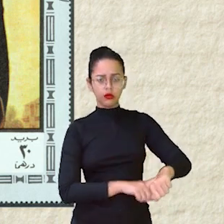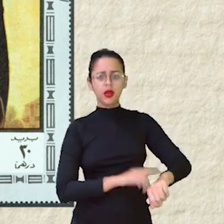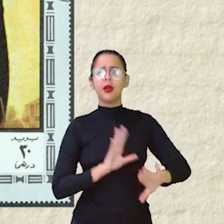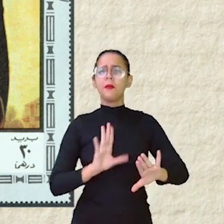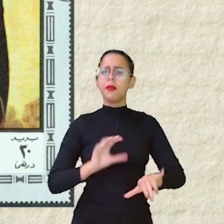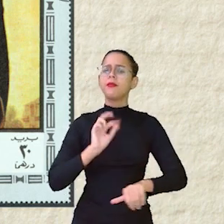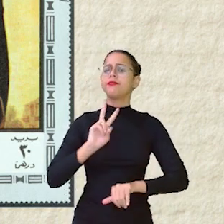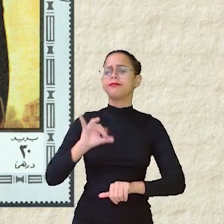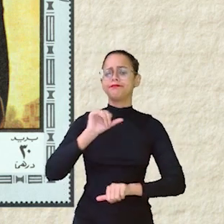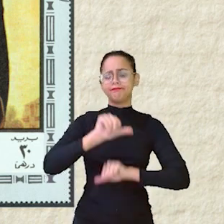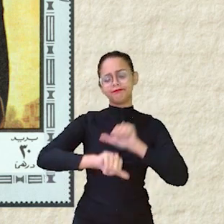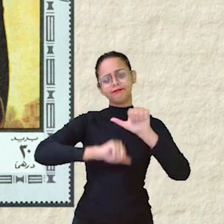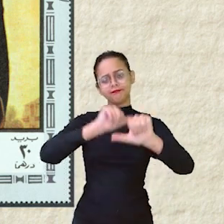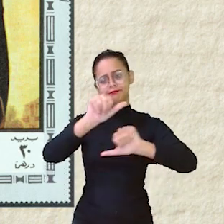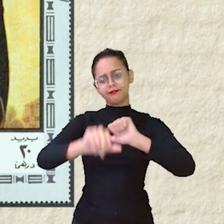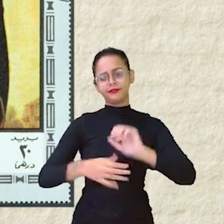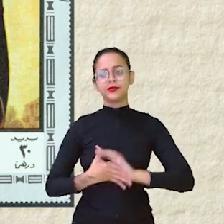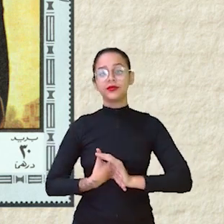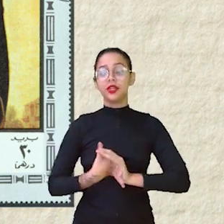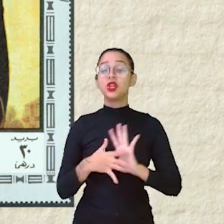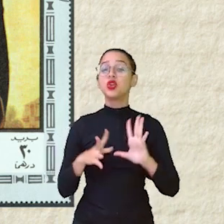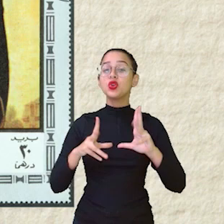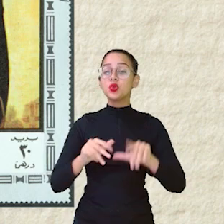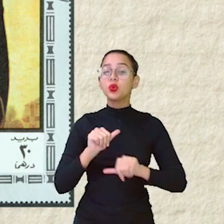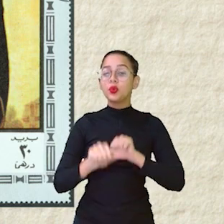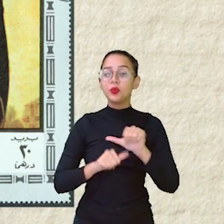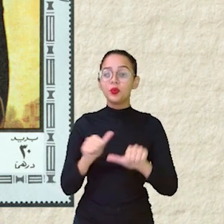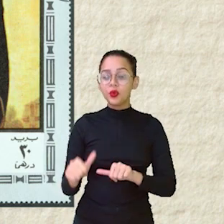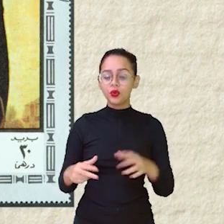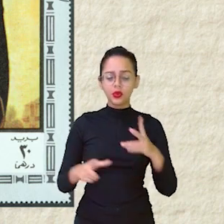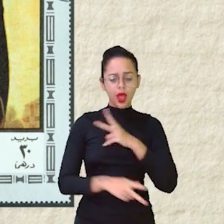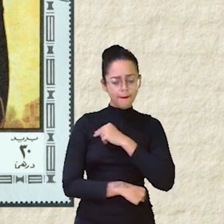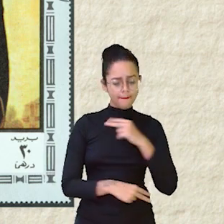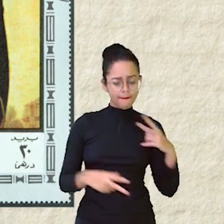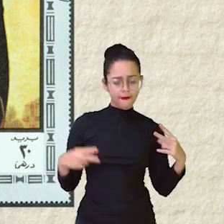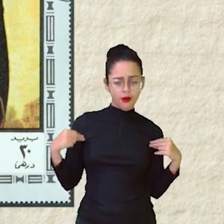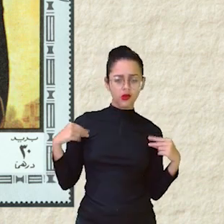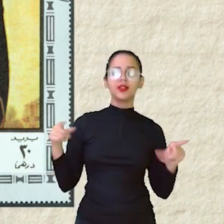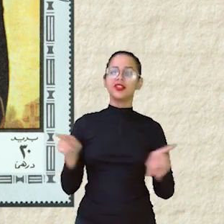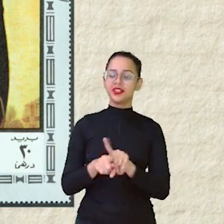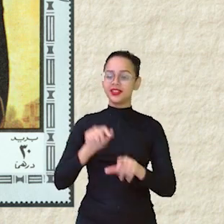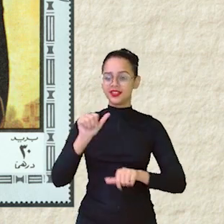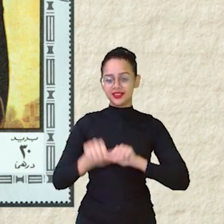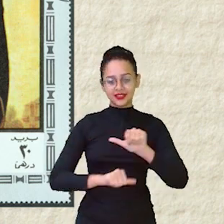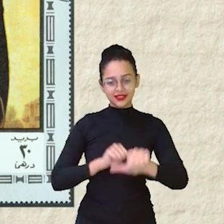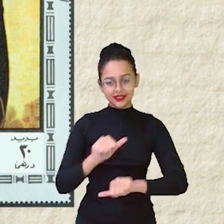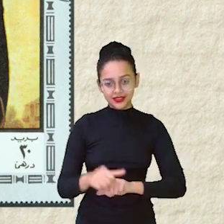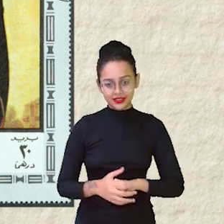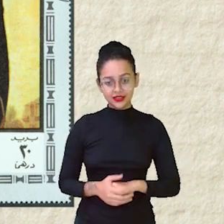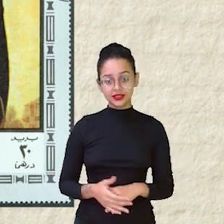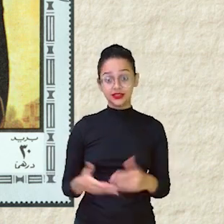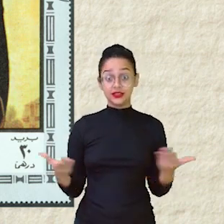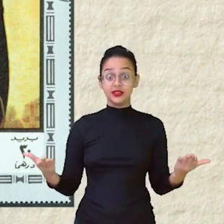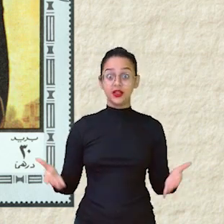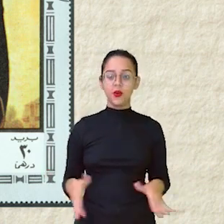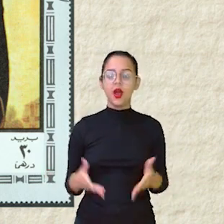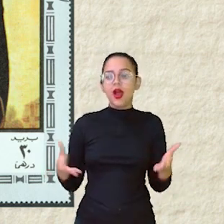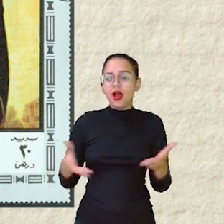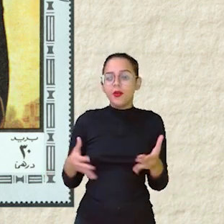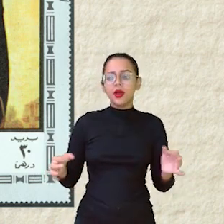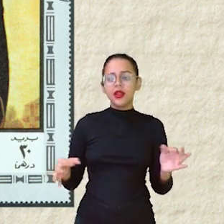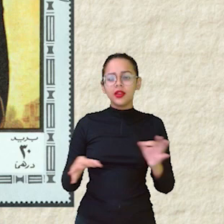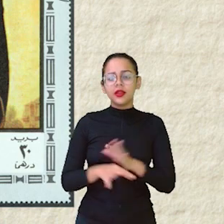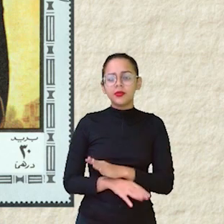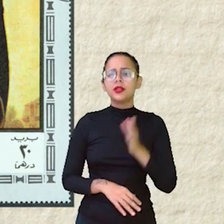isso foi mudando, né? Como tudo muda, a moda também vai mudando. Gente, para terminar essa curiosidade,